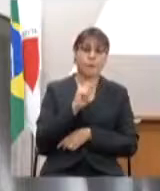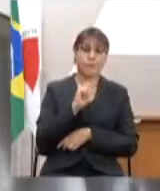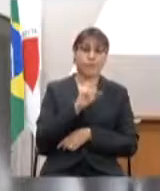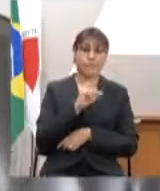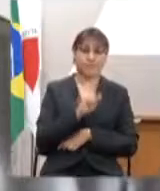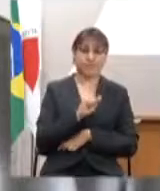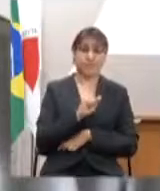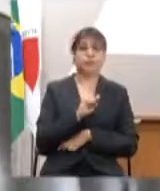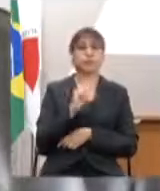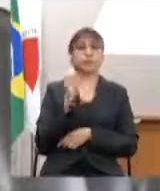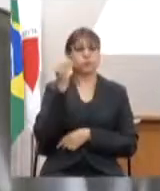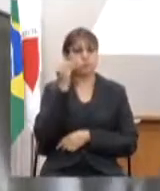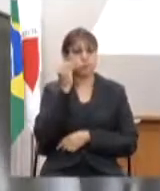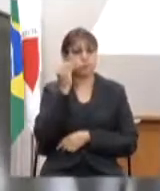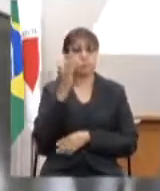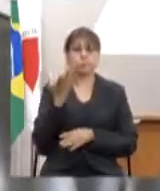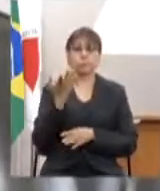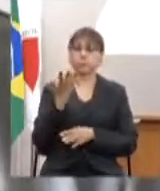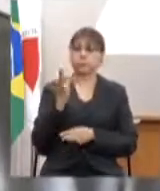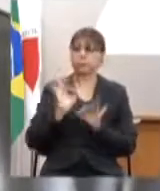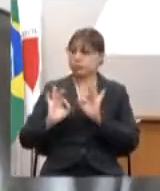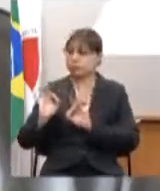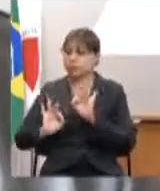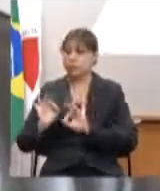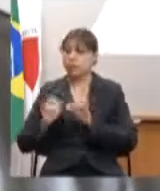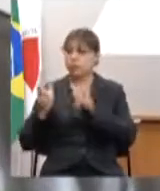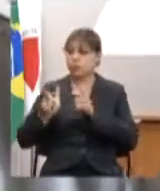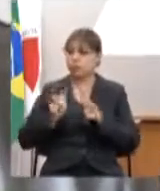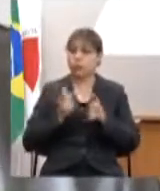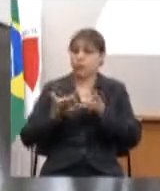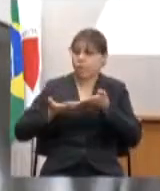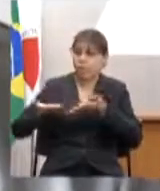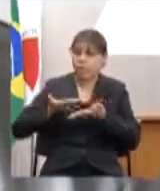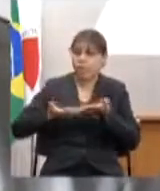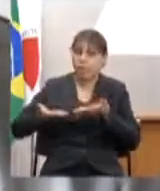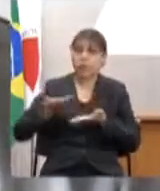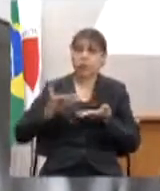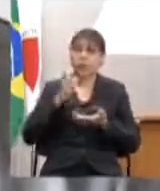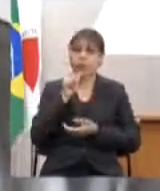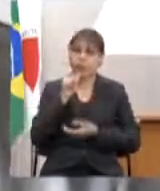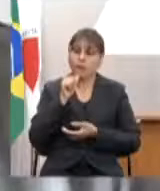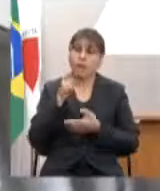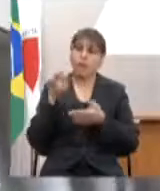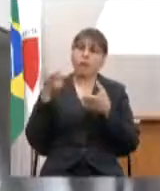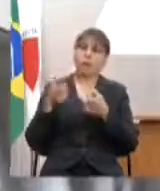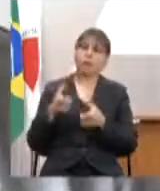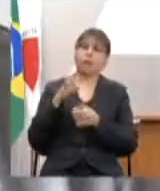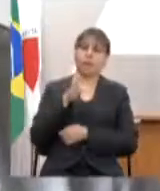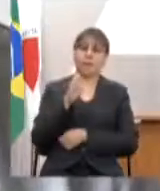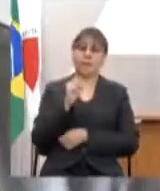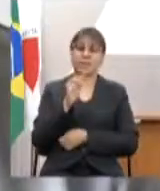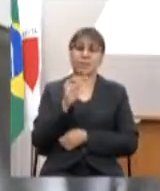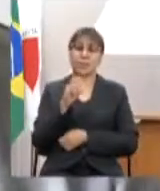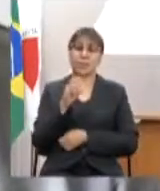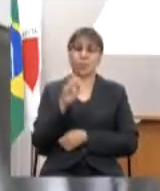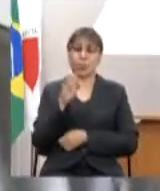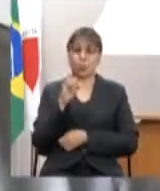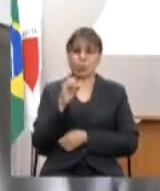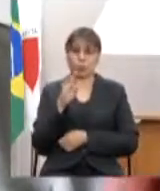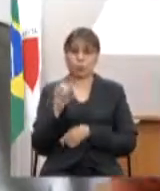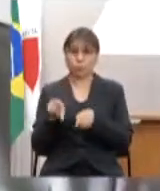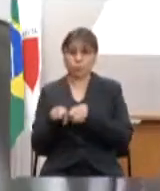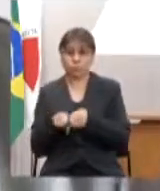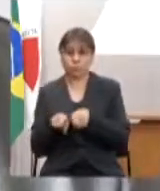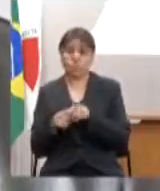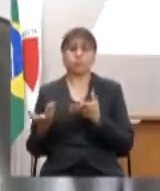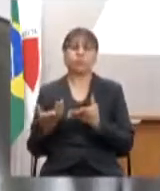sentido de regularizar o funcionamento das estações de tratamento de esgoto dos municípios que compõem a bacia do Rio Fanado resultado as